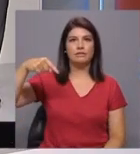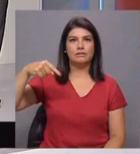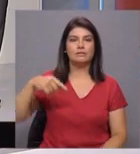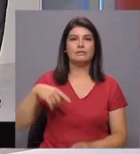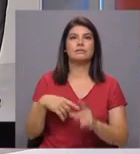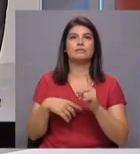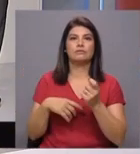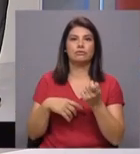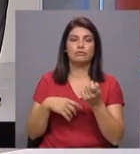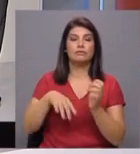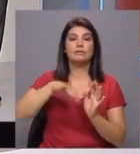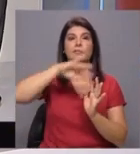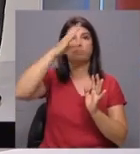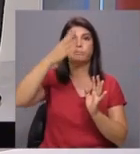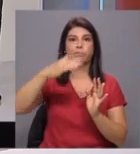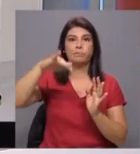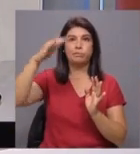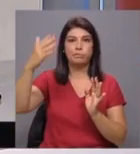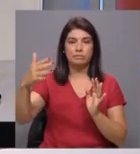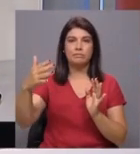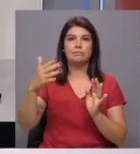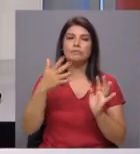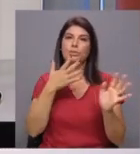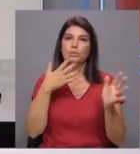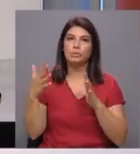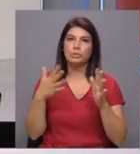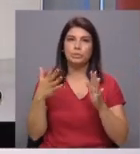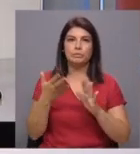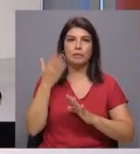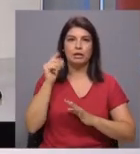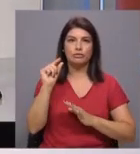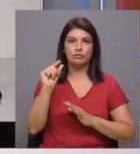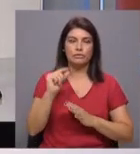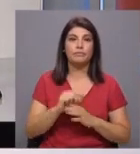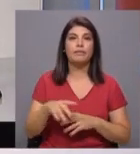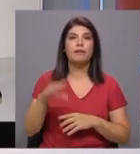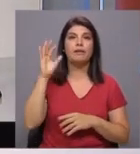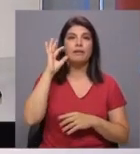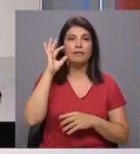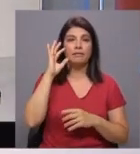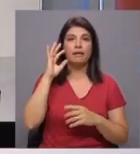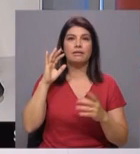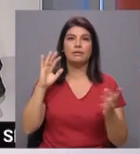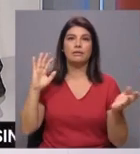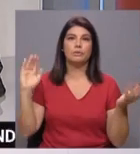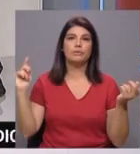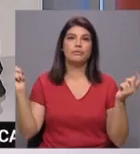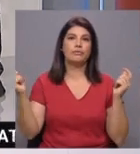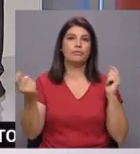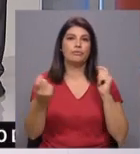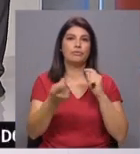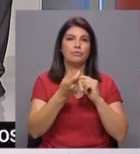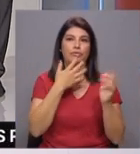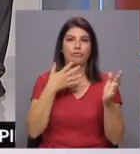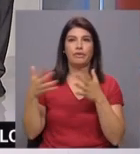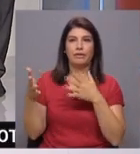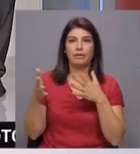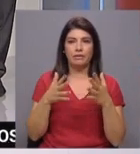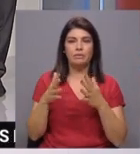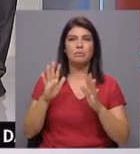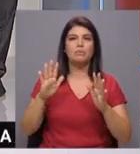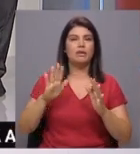altas. Agora, durante a manhã e mais para o final do dia, e durante a tarde, a rodar para Noroeste, na faixa costeira ocidental, mas a manter-se em geral